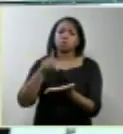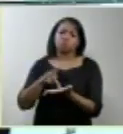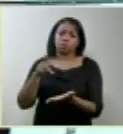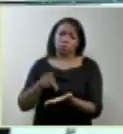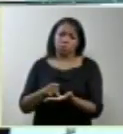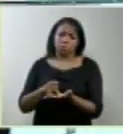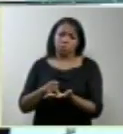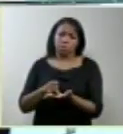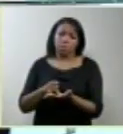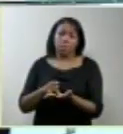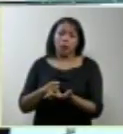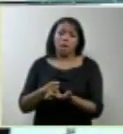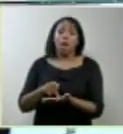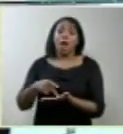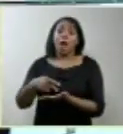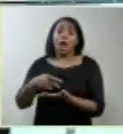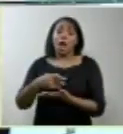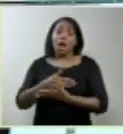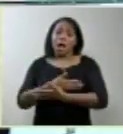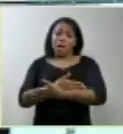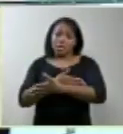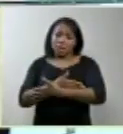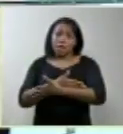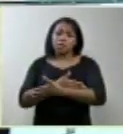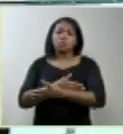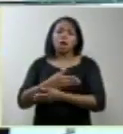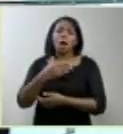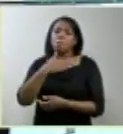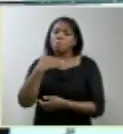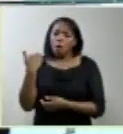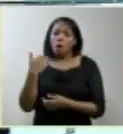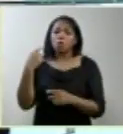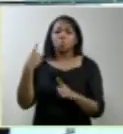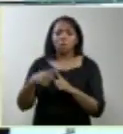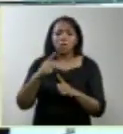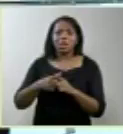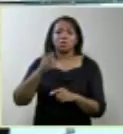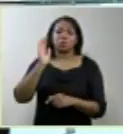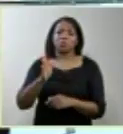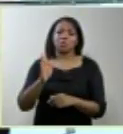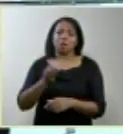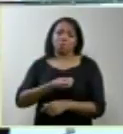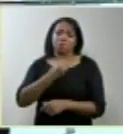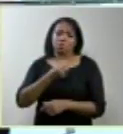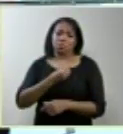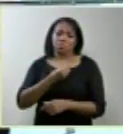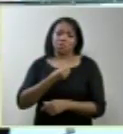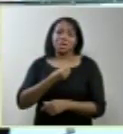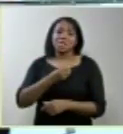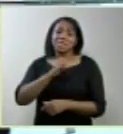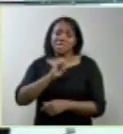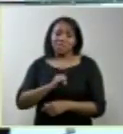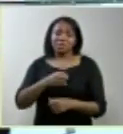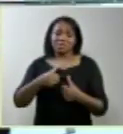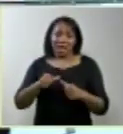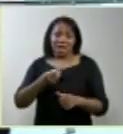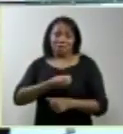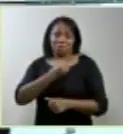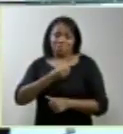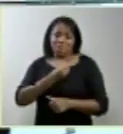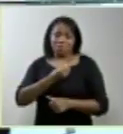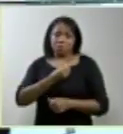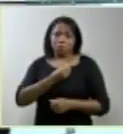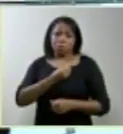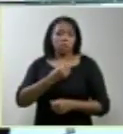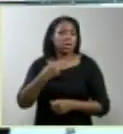enencefalo morre. E ele só pode morrer porque ele está vivo. Se ele não estivesse vivo, ele não poderia morrer. E eu trago aqui,